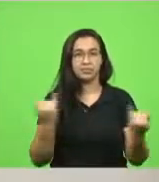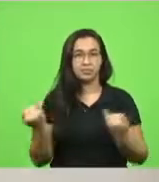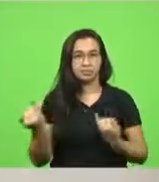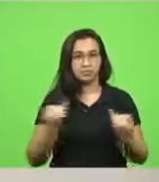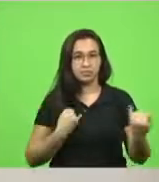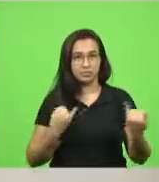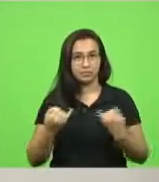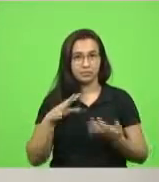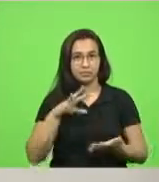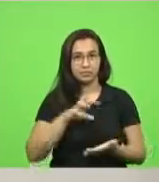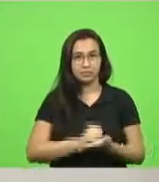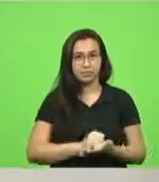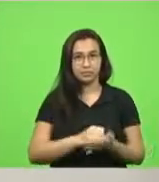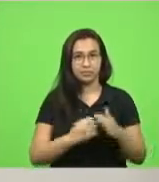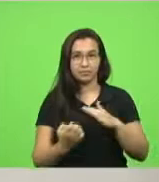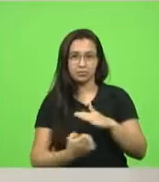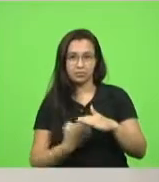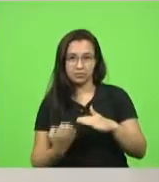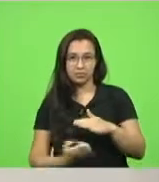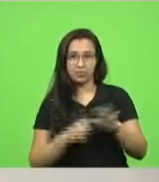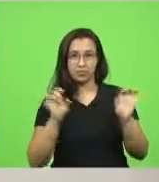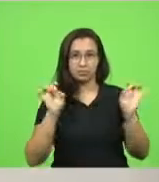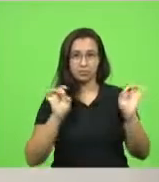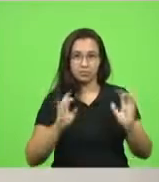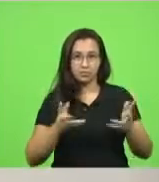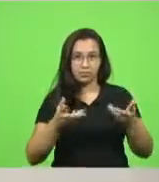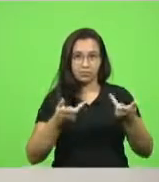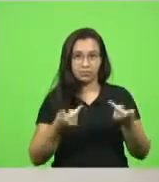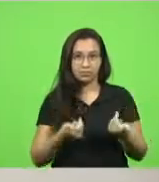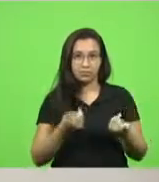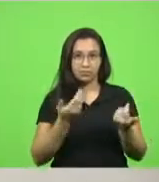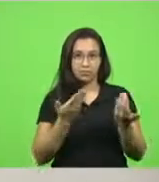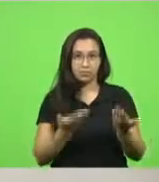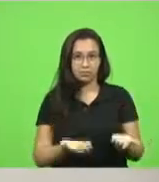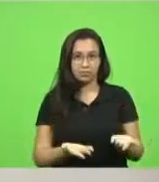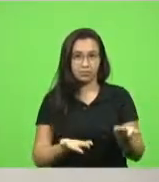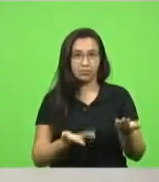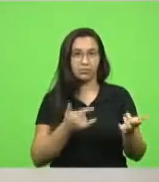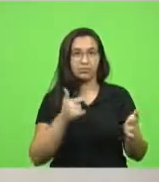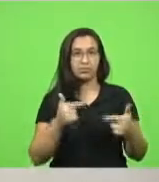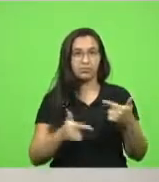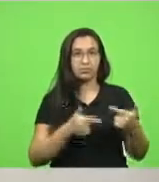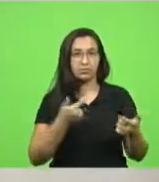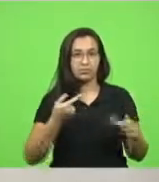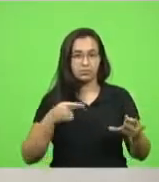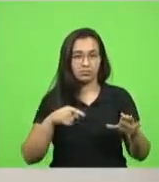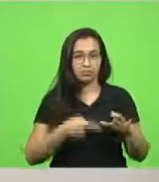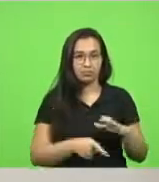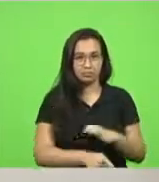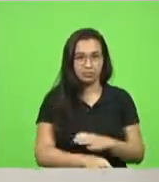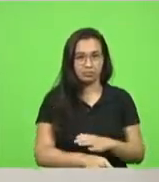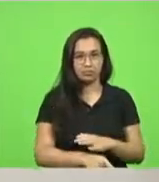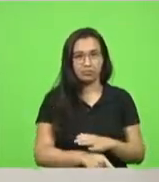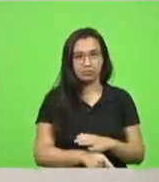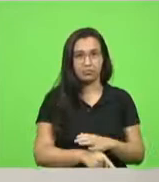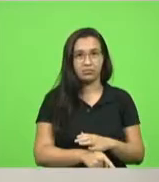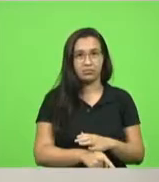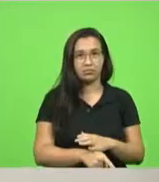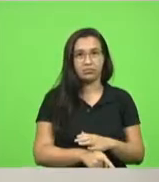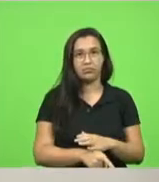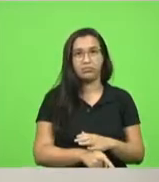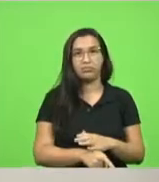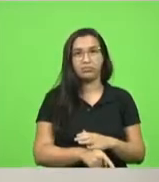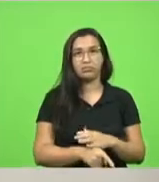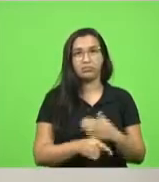contratação de empresas especializadas na prestação de serviço de perfuração de poços tubulares profundos para